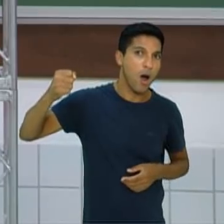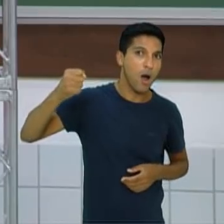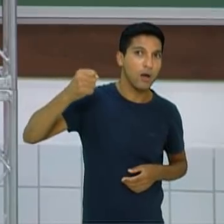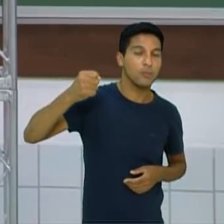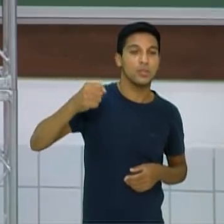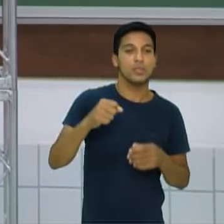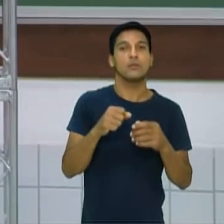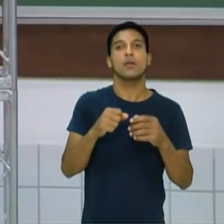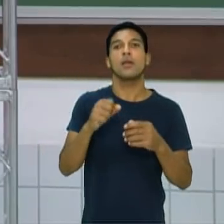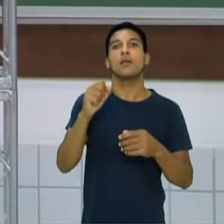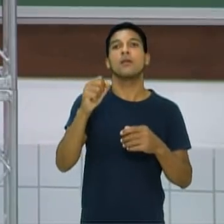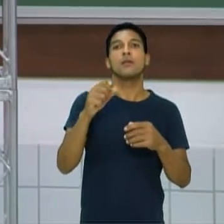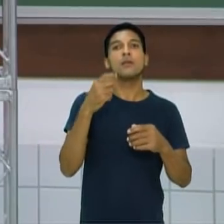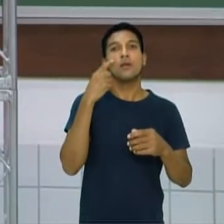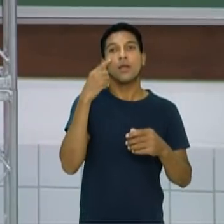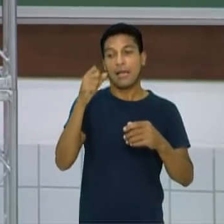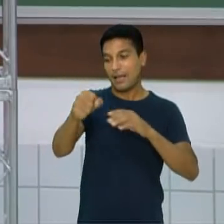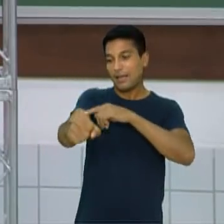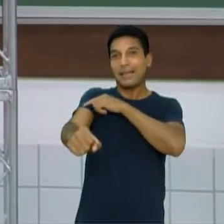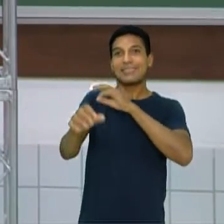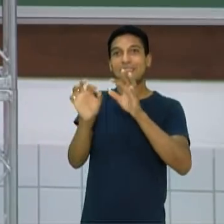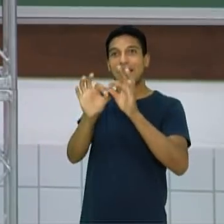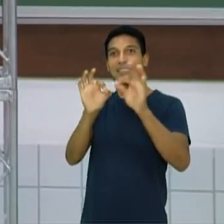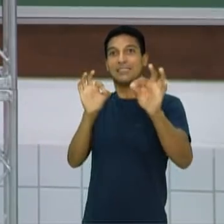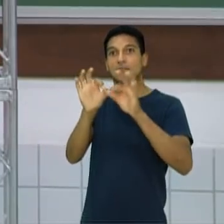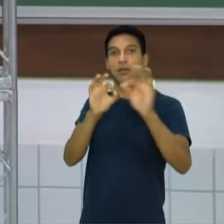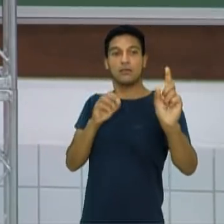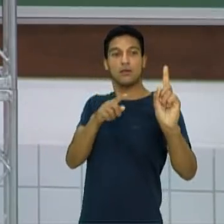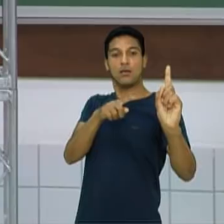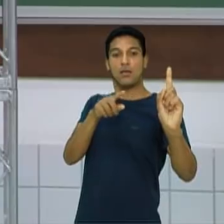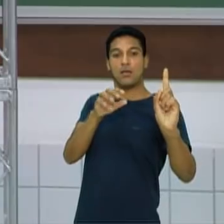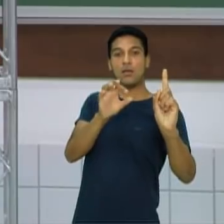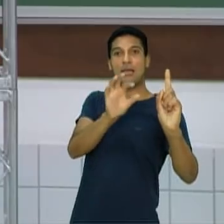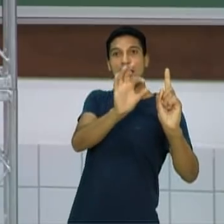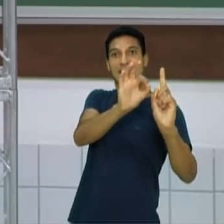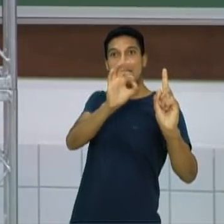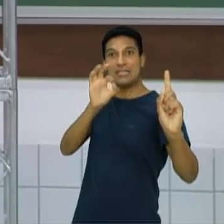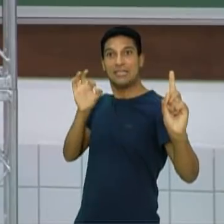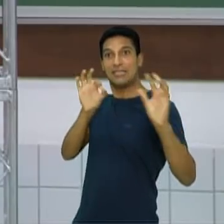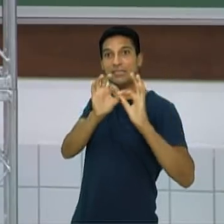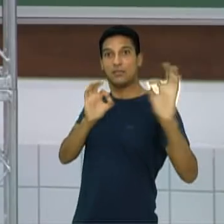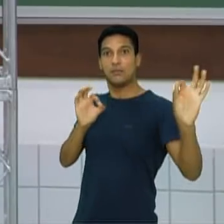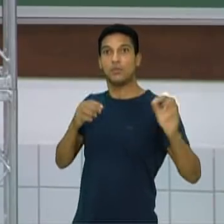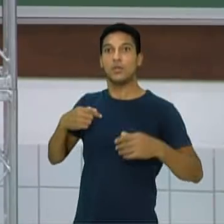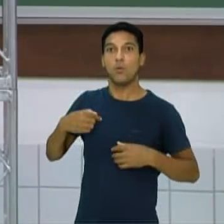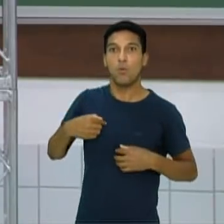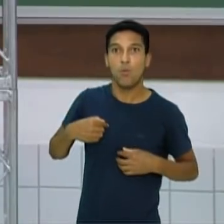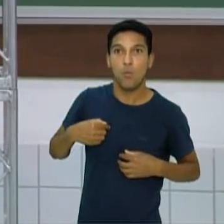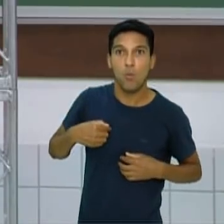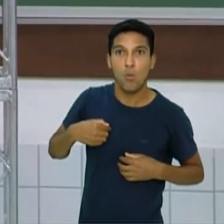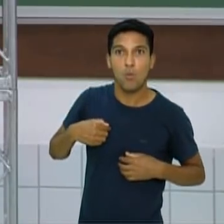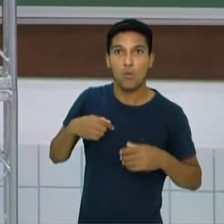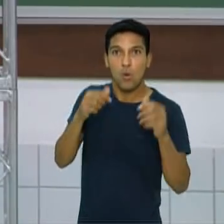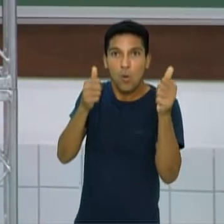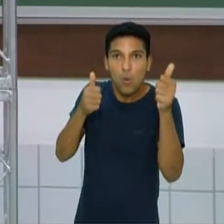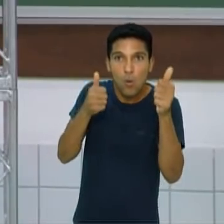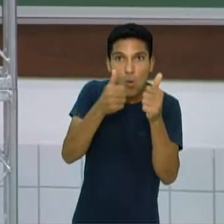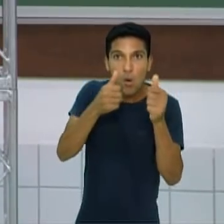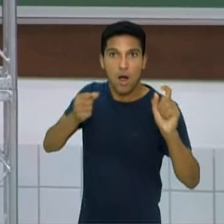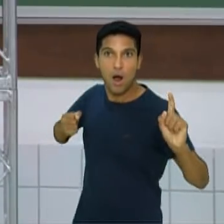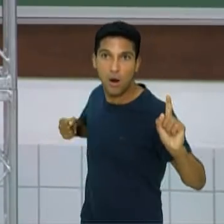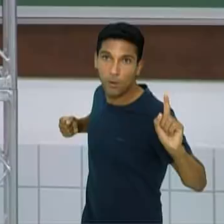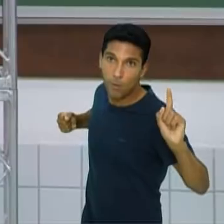raio de ação do meu braço, certo? Então, eu preciso me aproximar dele de forma que eu